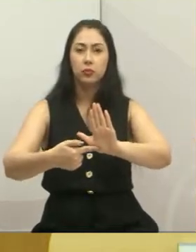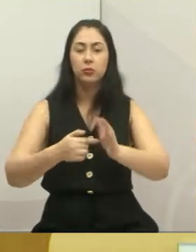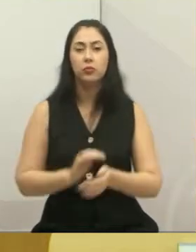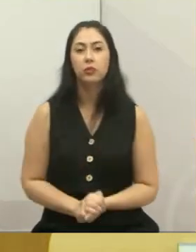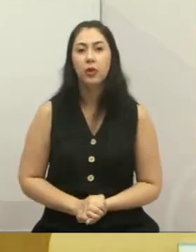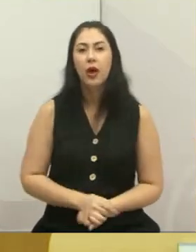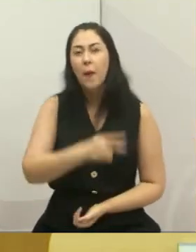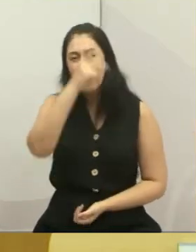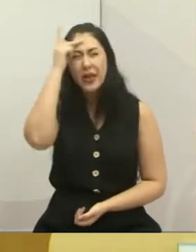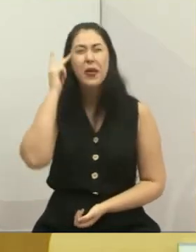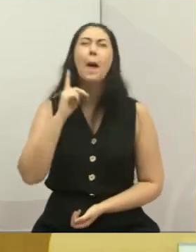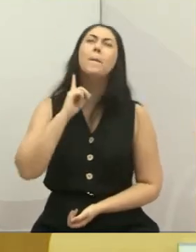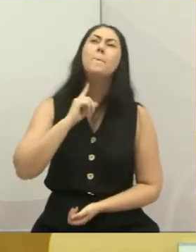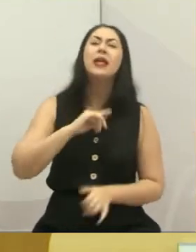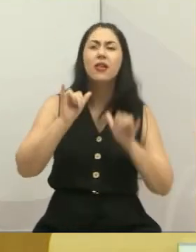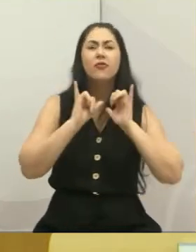mineiros.